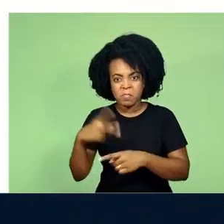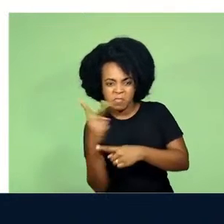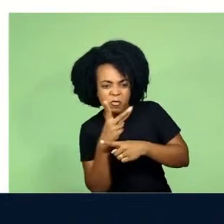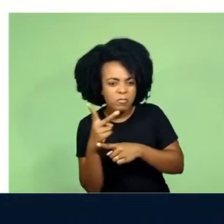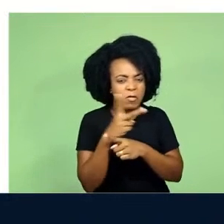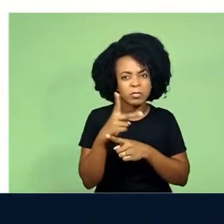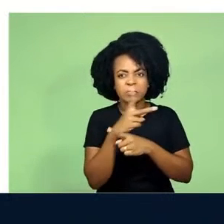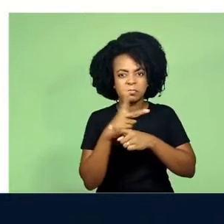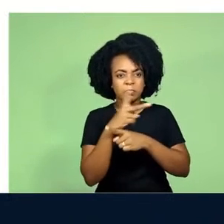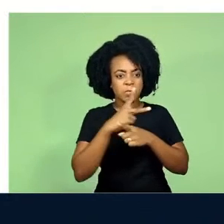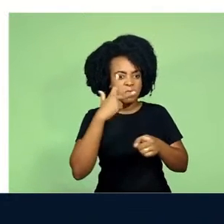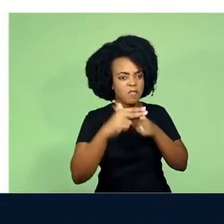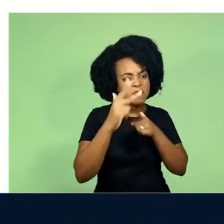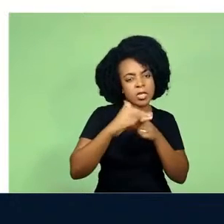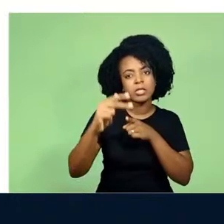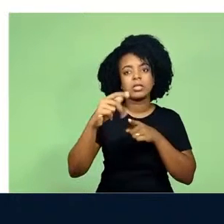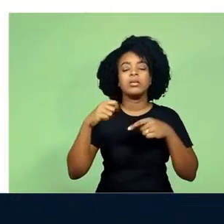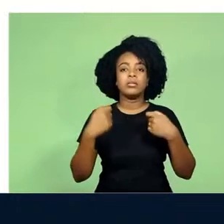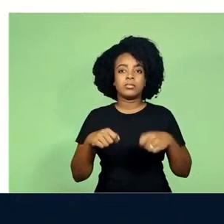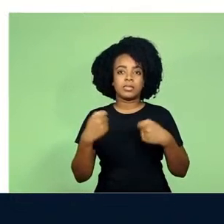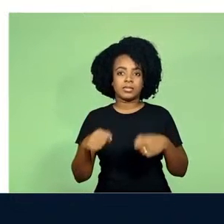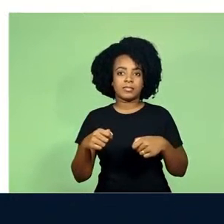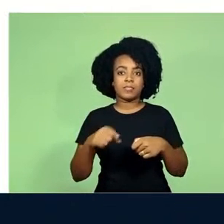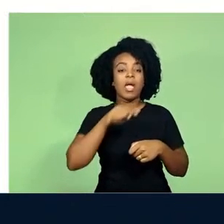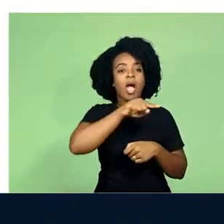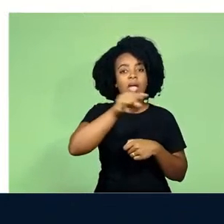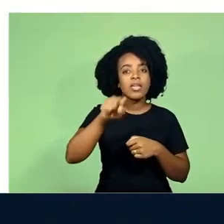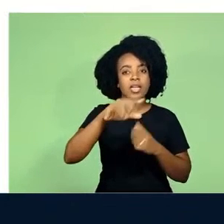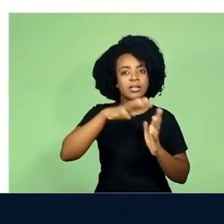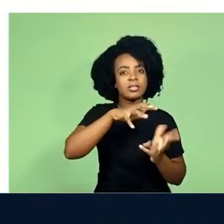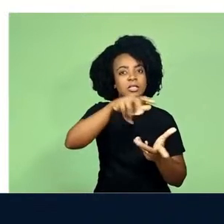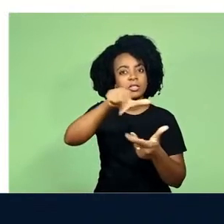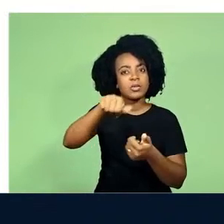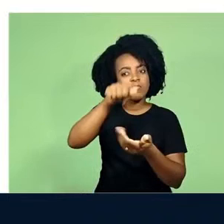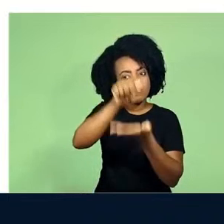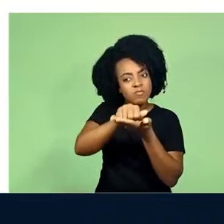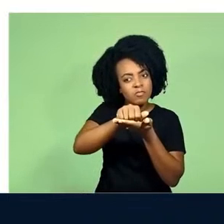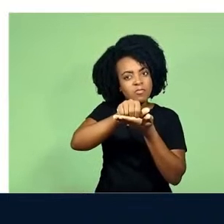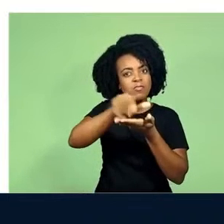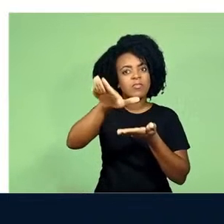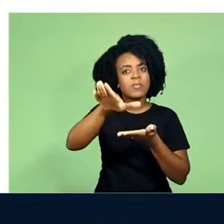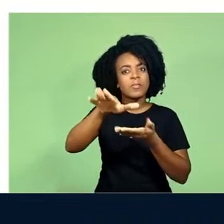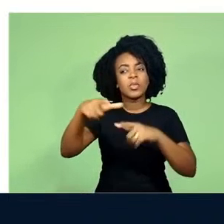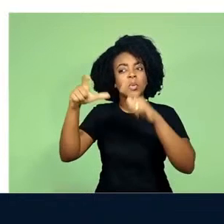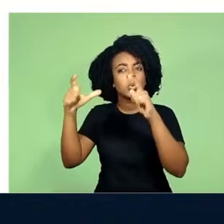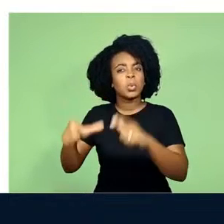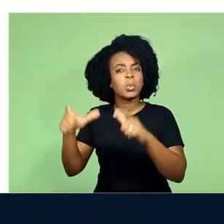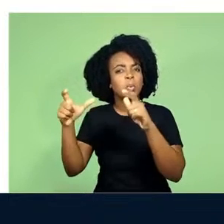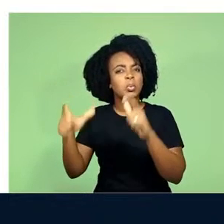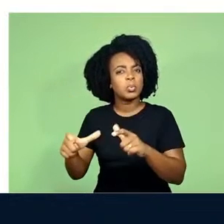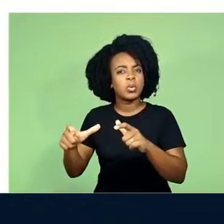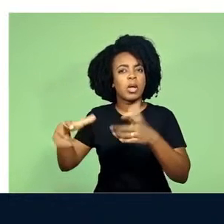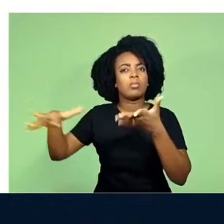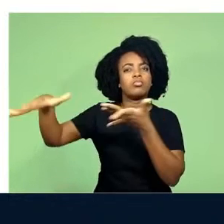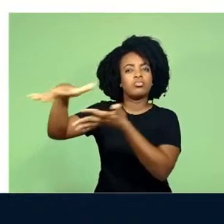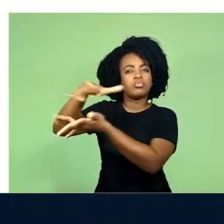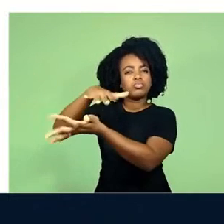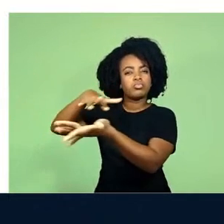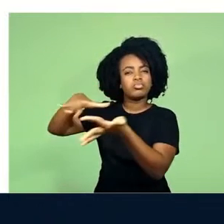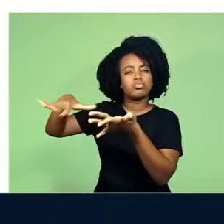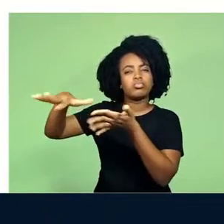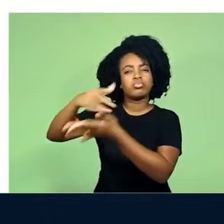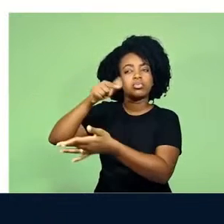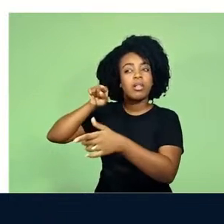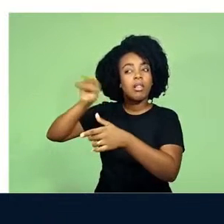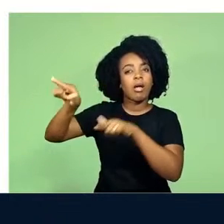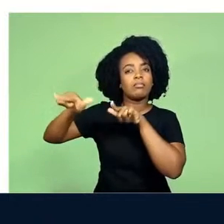Runners para vencê-los, eles passaram a ser banidos da terra e enviados para trabalhar nas colônias no espaço.